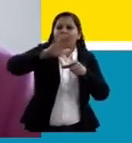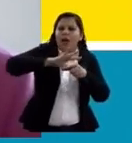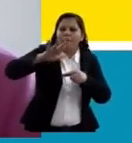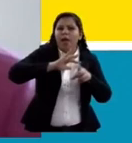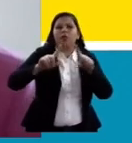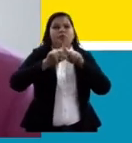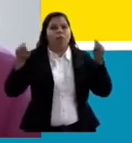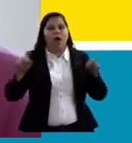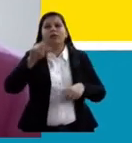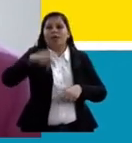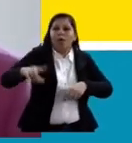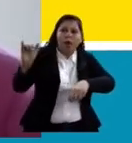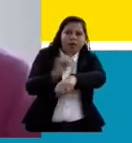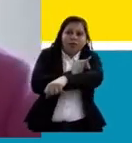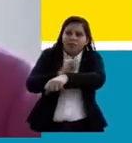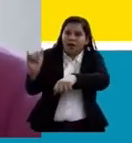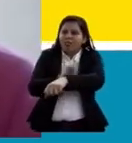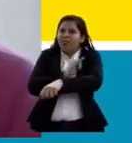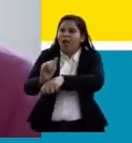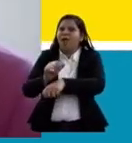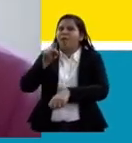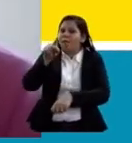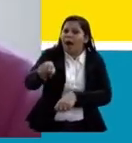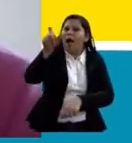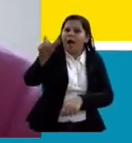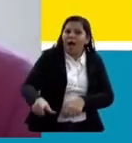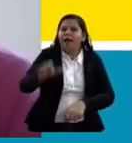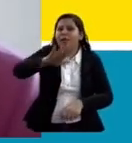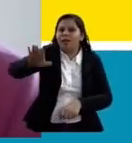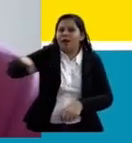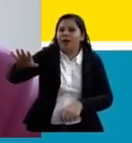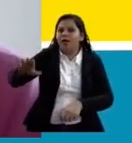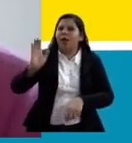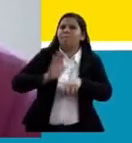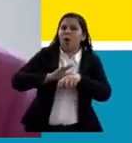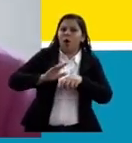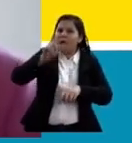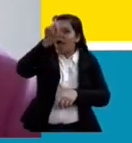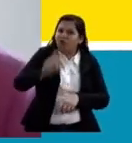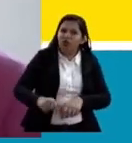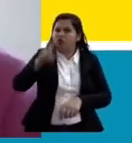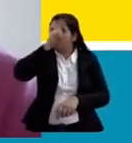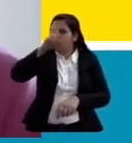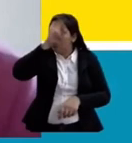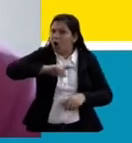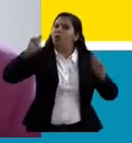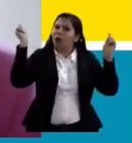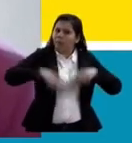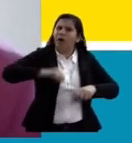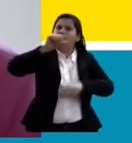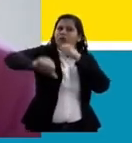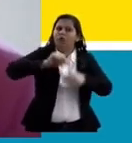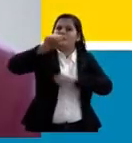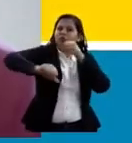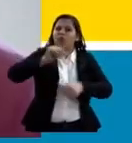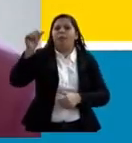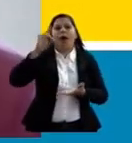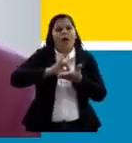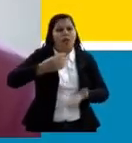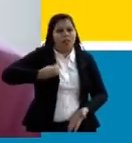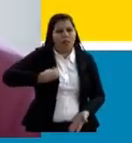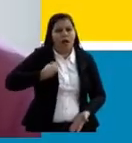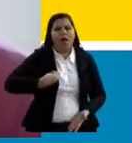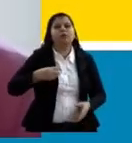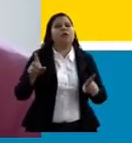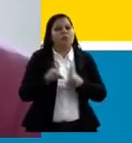tornar nossas crianças agentes históricos, capazes de transformar a realidade social que cada uma vive. É uma felicidade